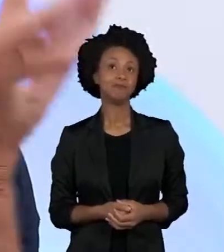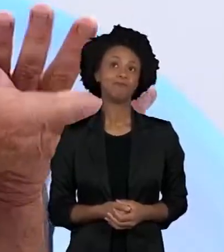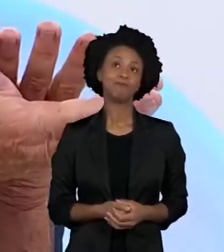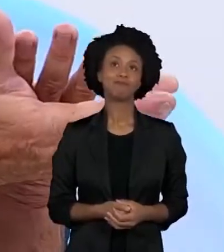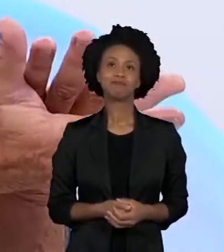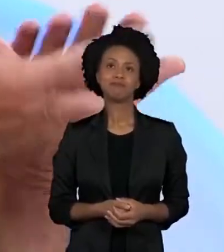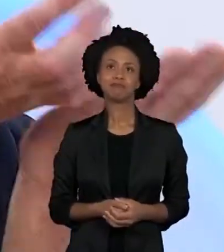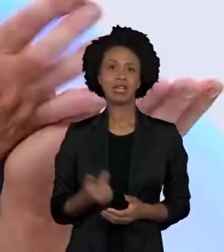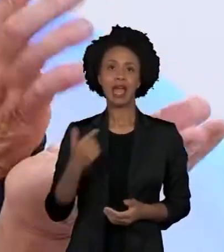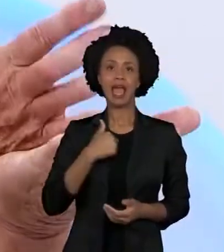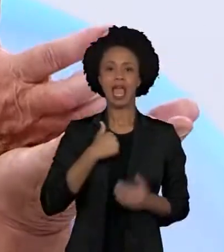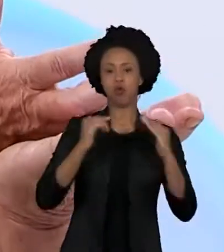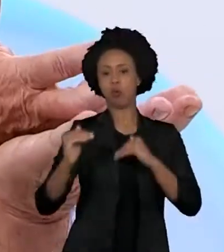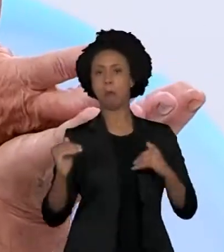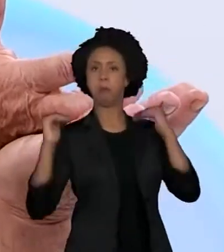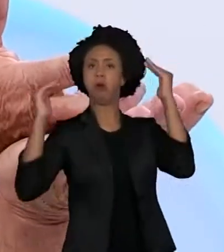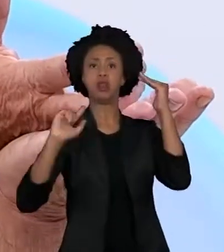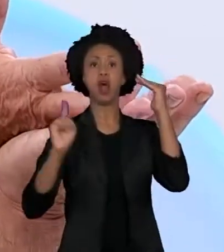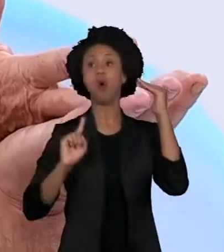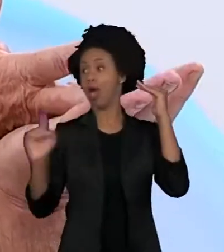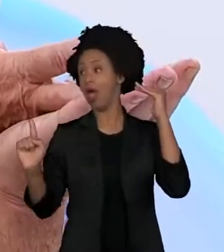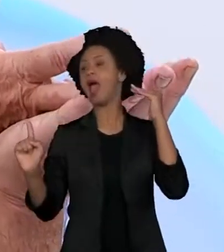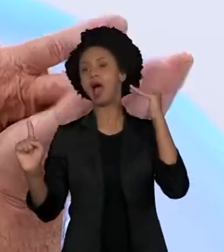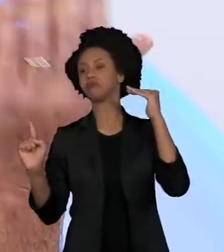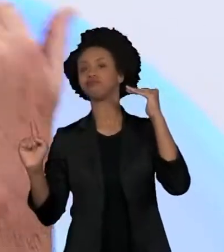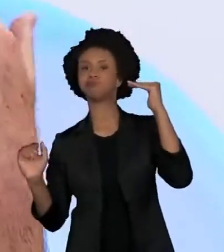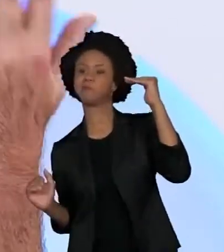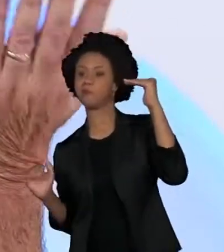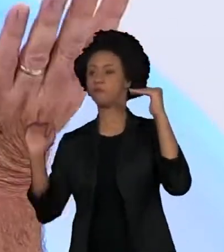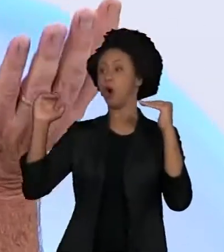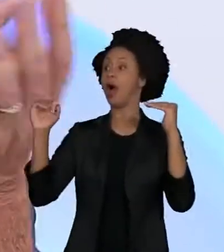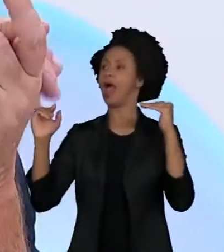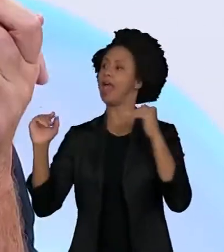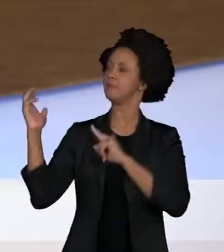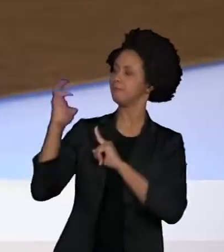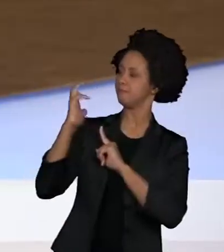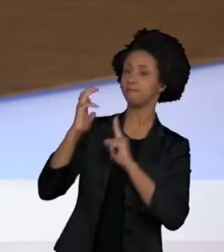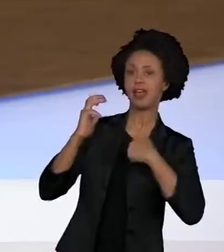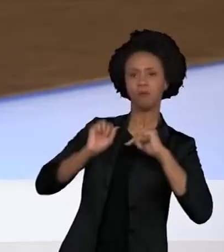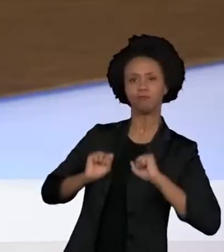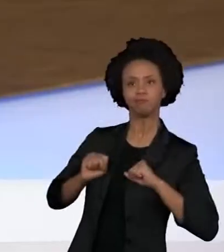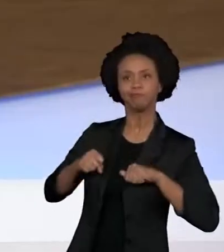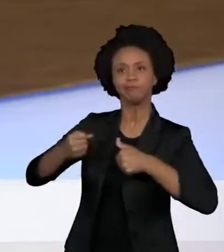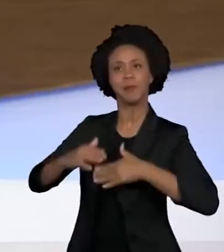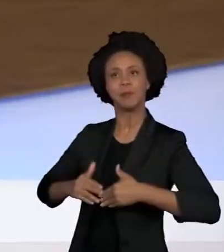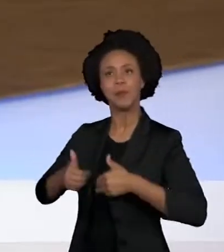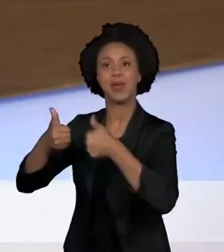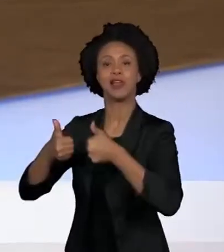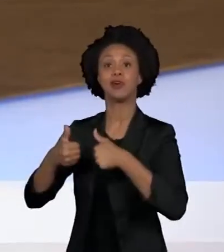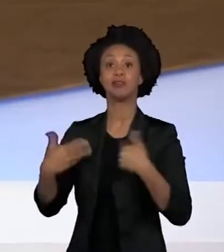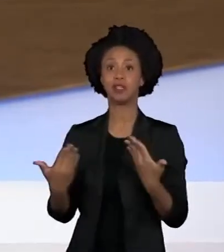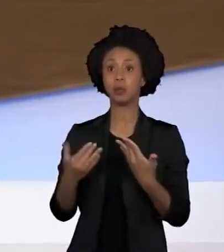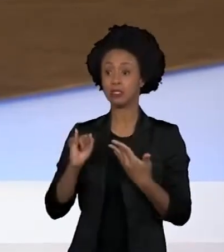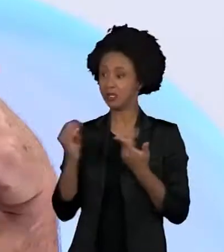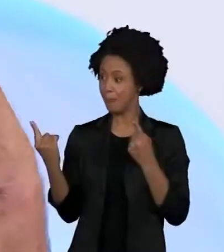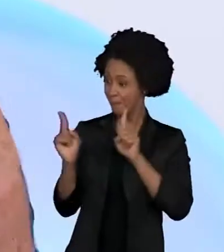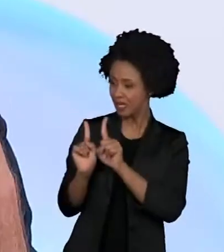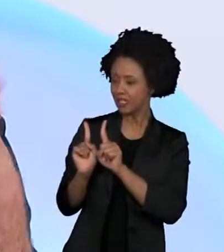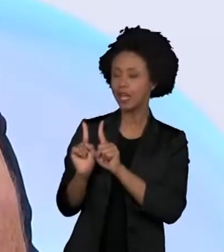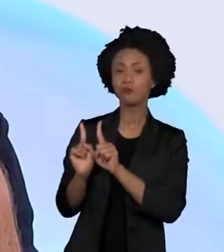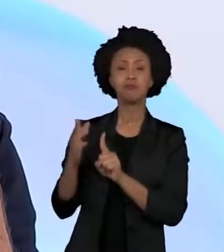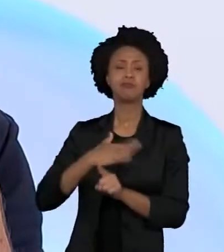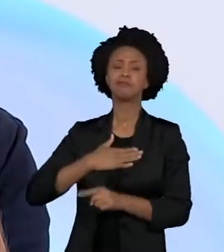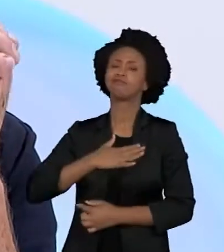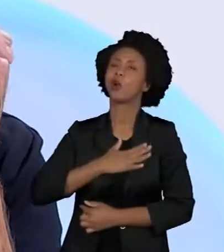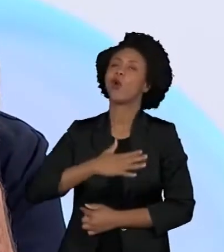Eu não sou maioral. O maioral é a pessoa que está comigo. Ela tira de mim o melhor. Então, trabalhar com parceria, pra mim, sempre foi uma coisa